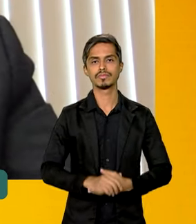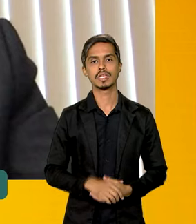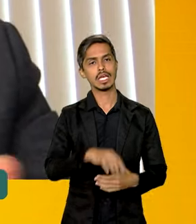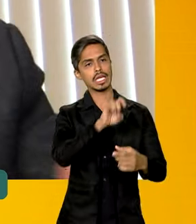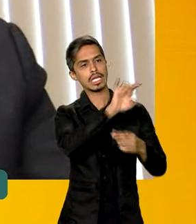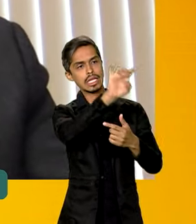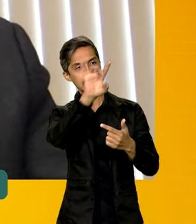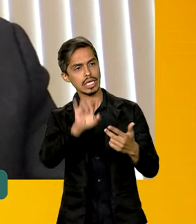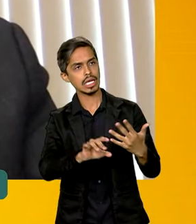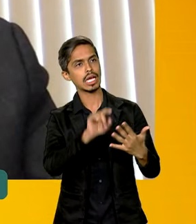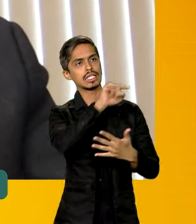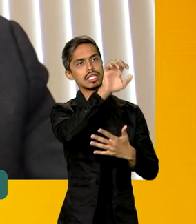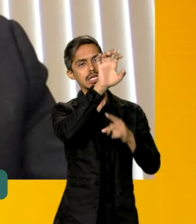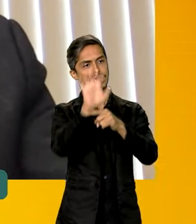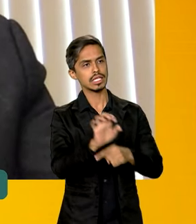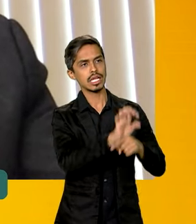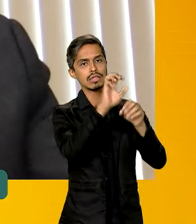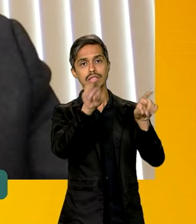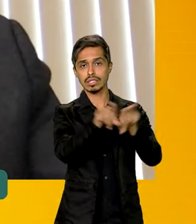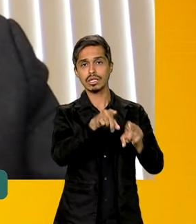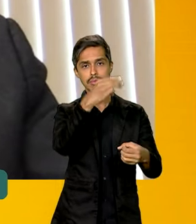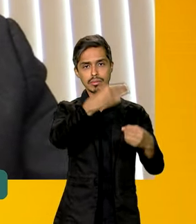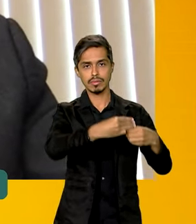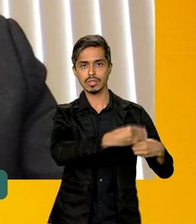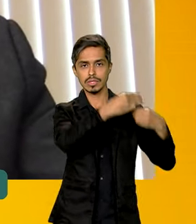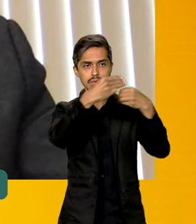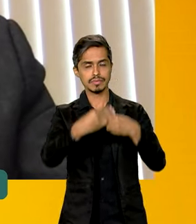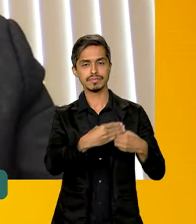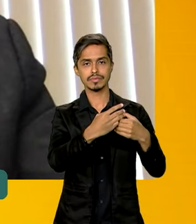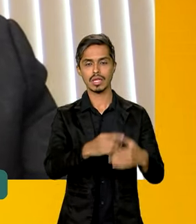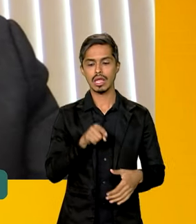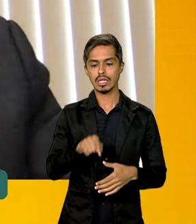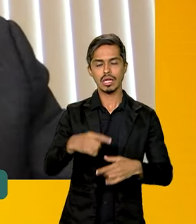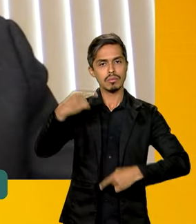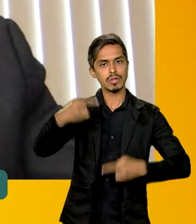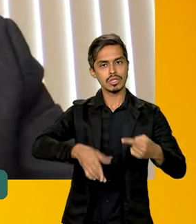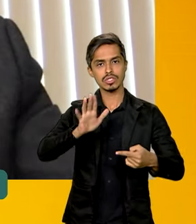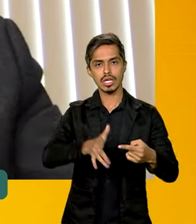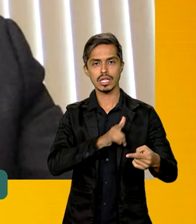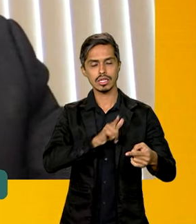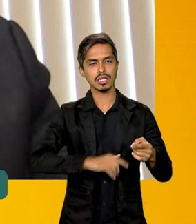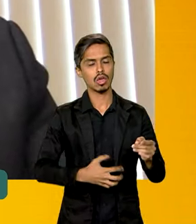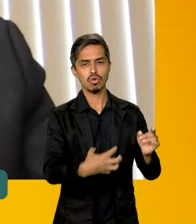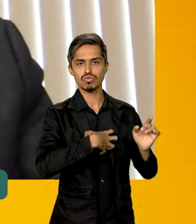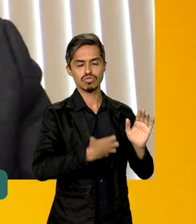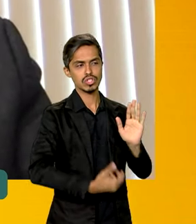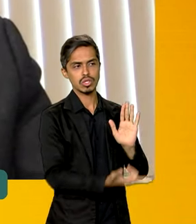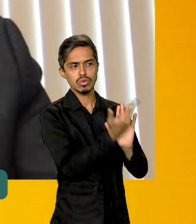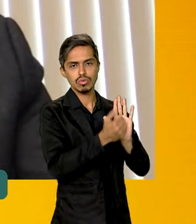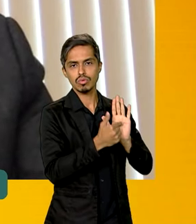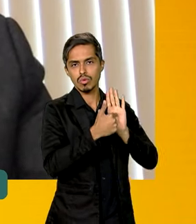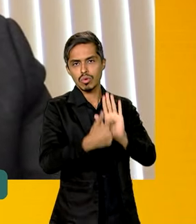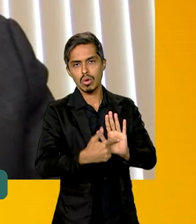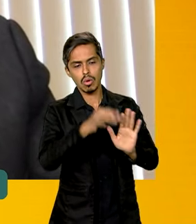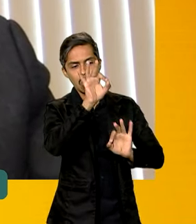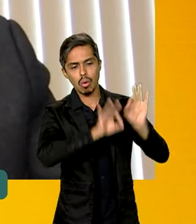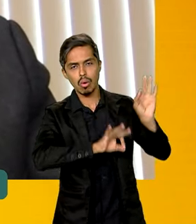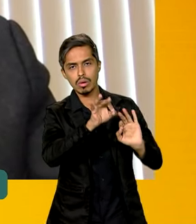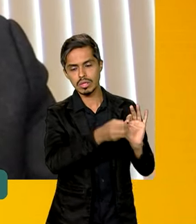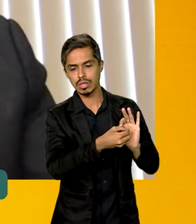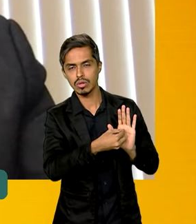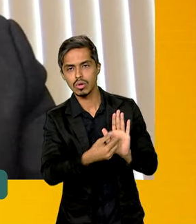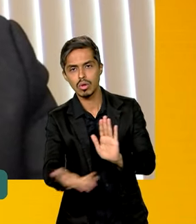estados e municípios. Essa política já tem um desenho regional, então essas equipes matriciais devem